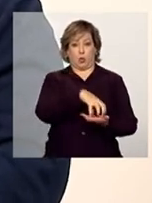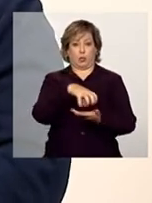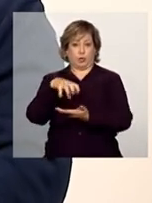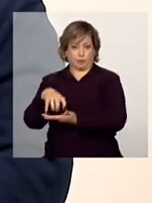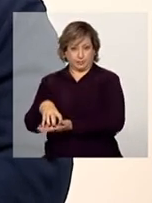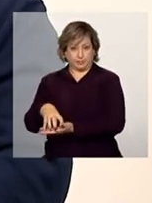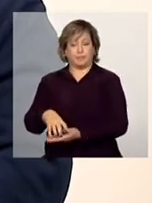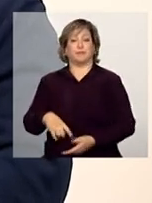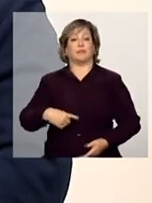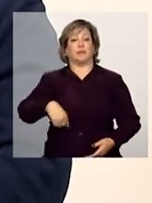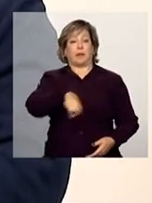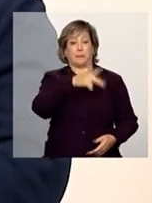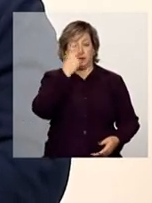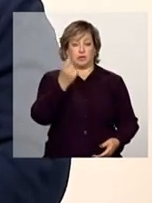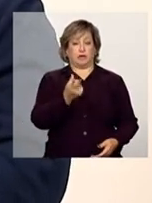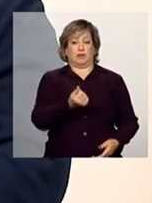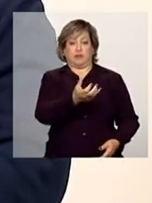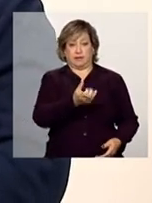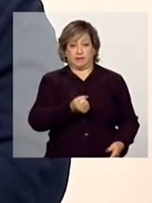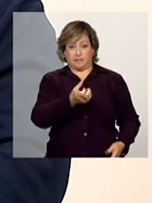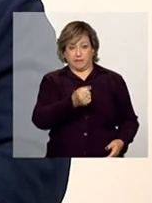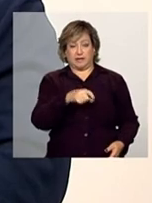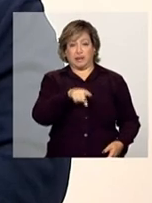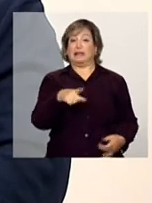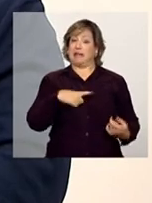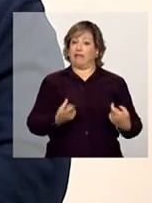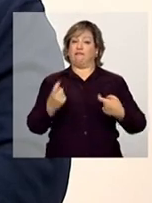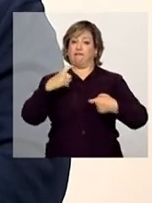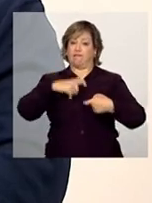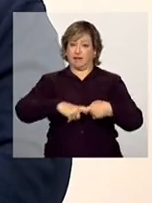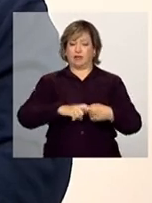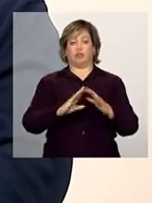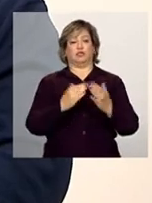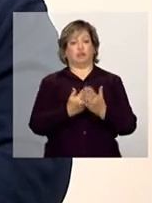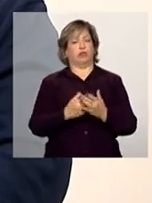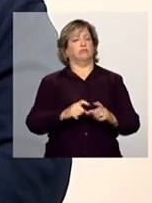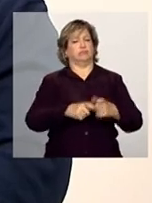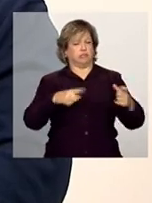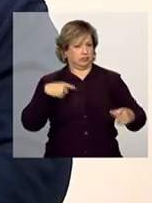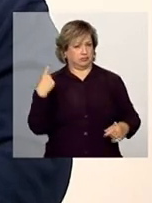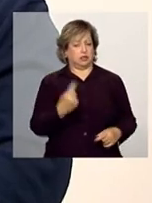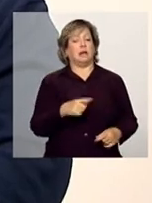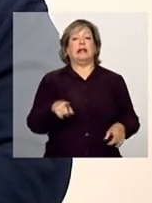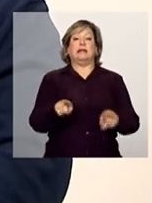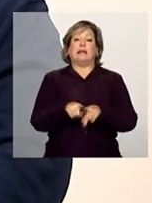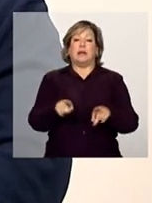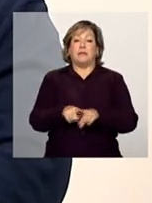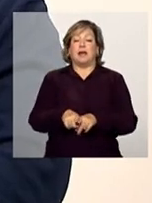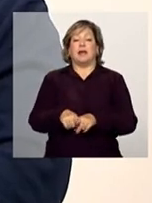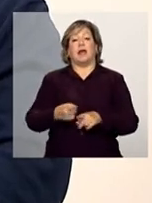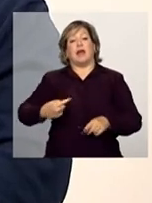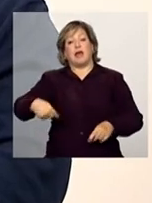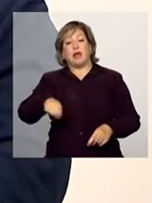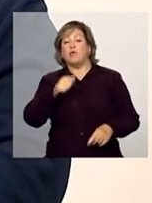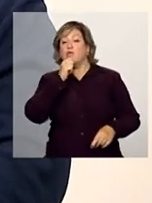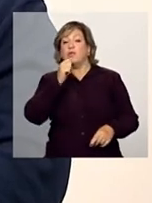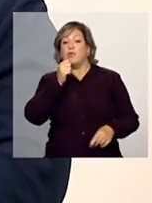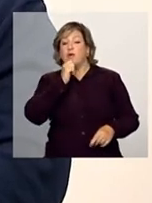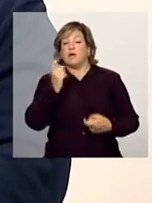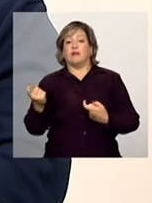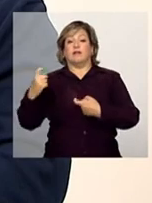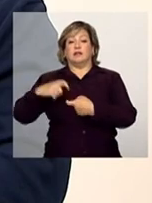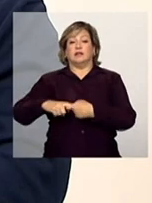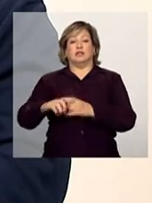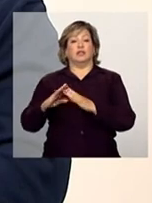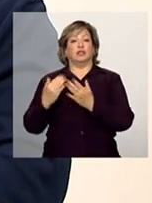Os beneficiários que têm vínculo escolar, que é a grande maioria, e os beneficiários que não têm vínculo escolar,